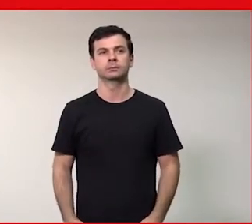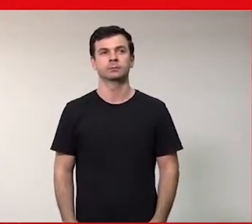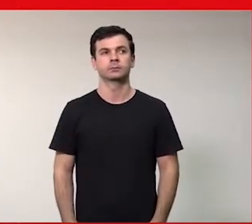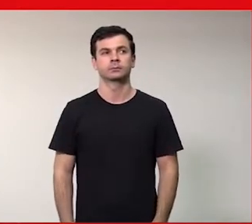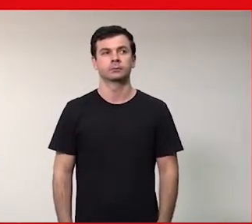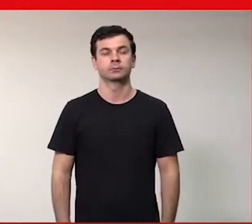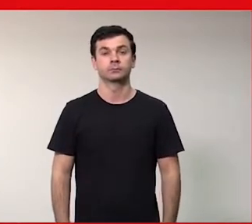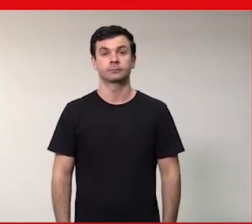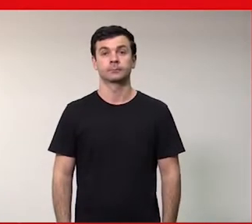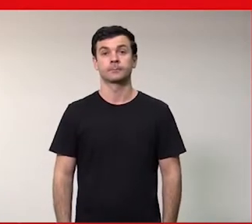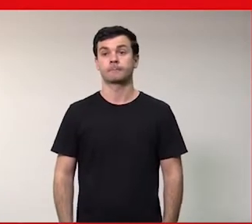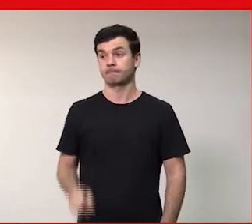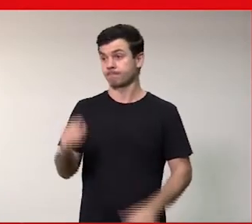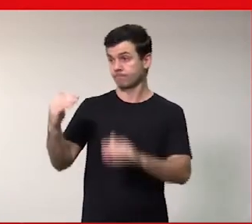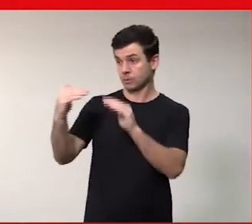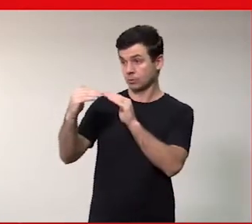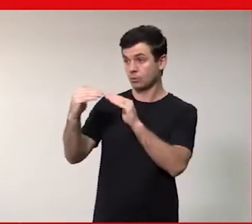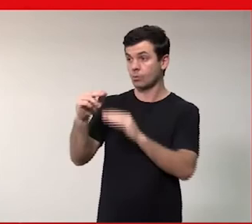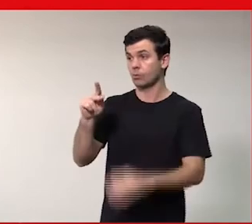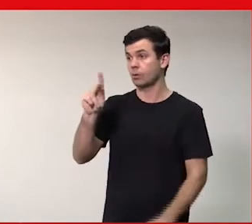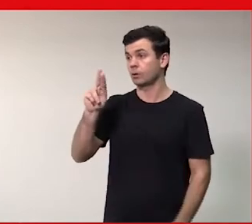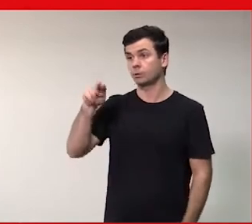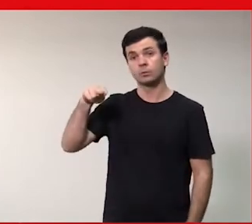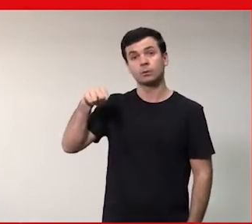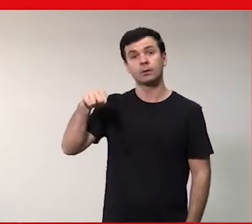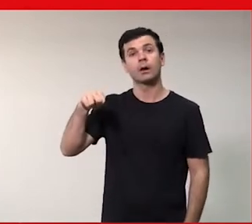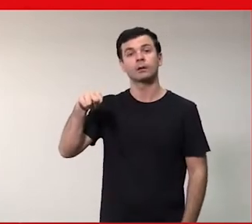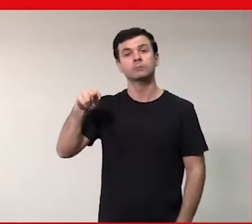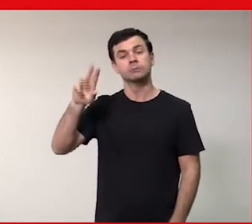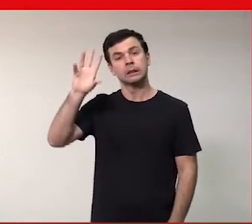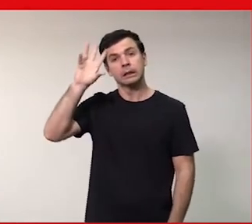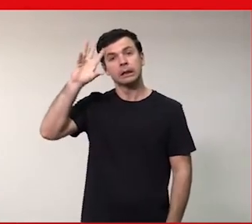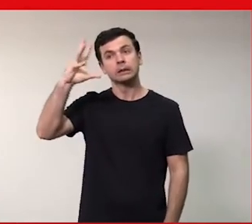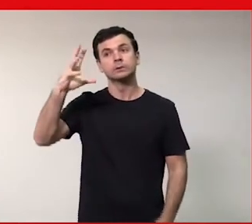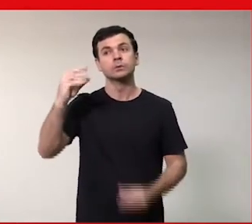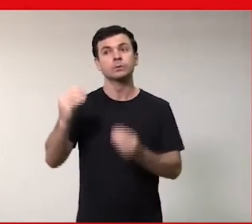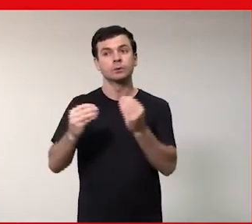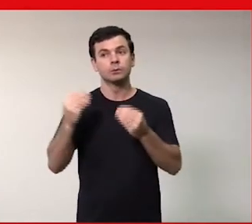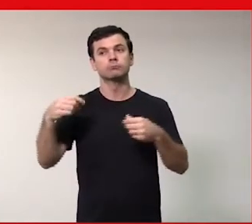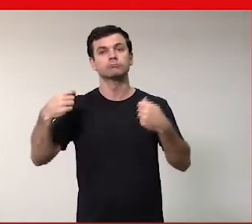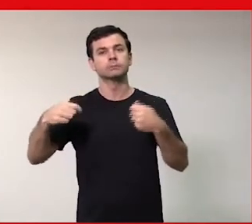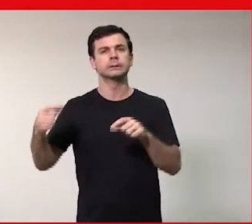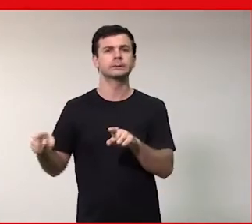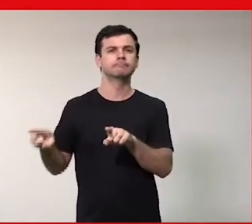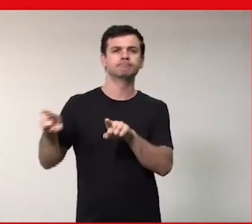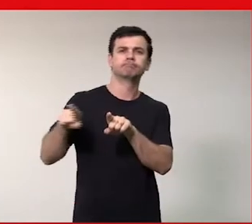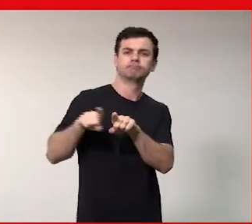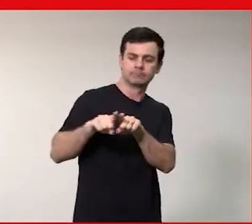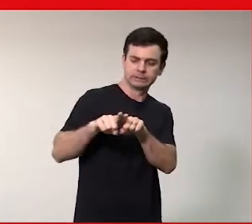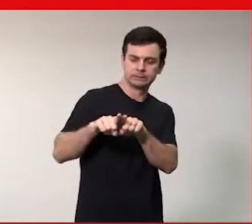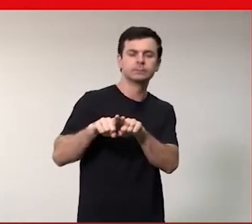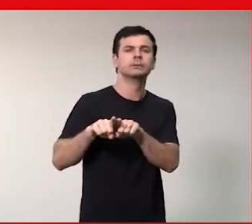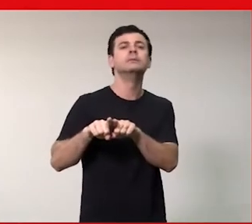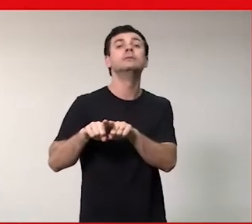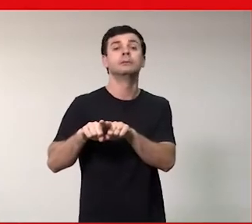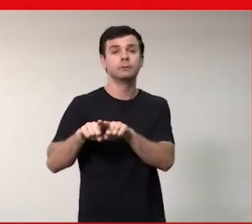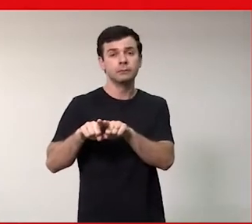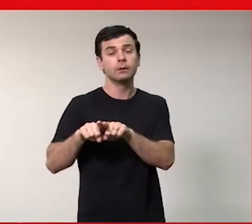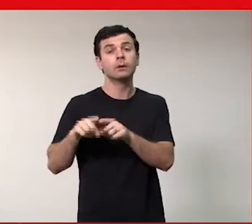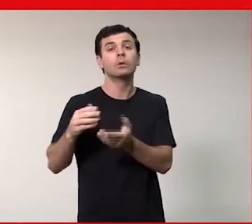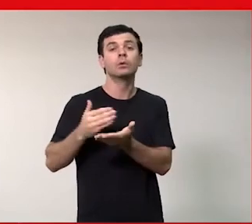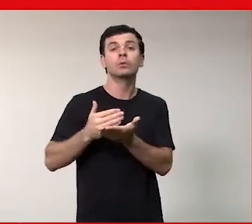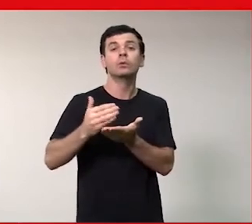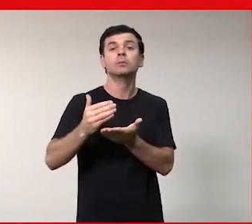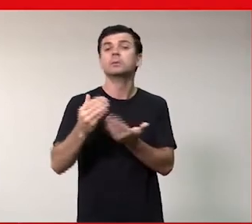eu concordo com a Karen eu acho que a solução está na parceria e essa parceria começa dentro de casa